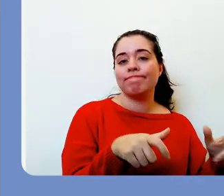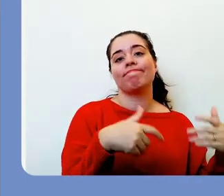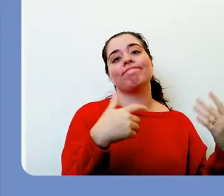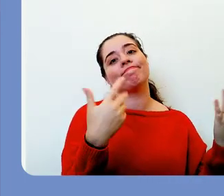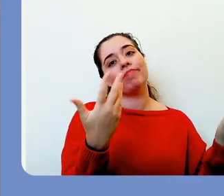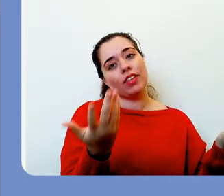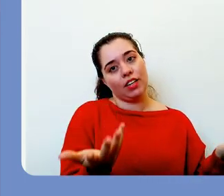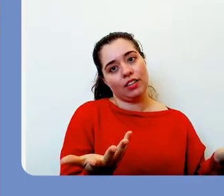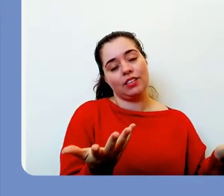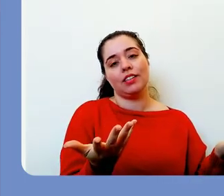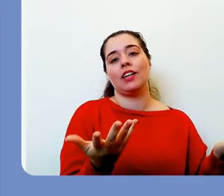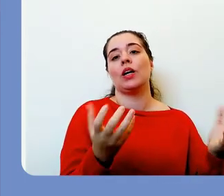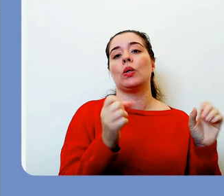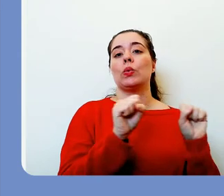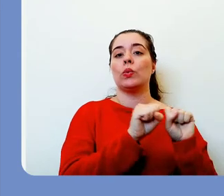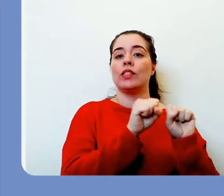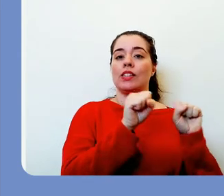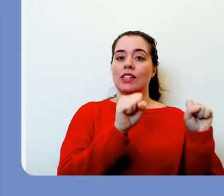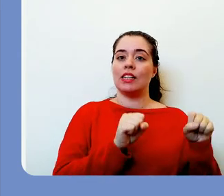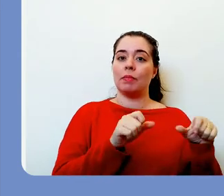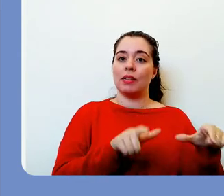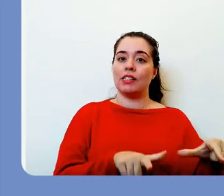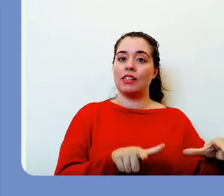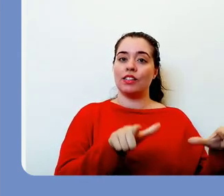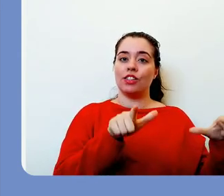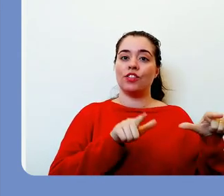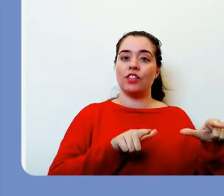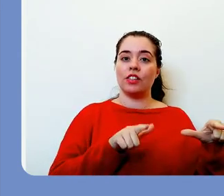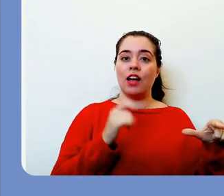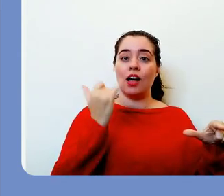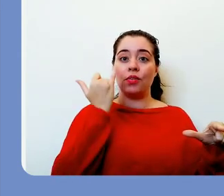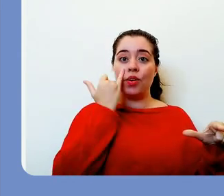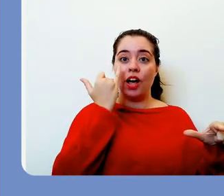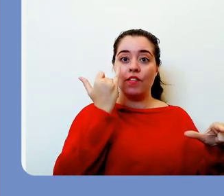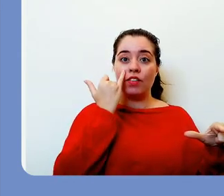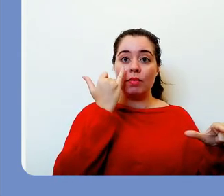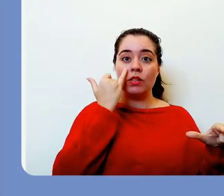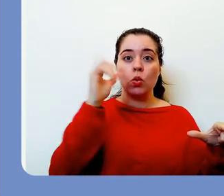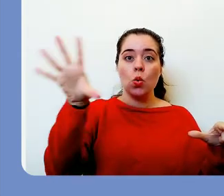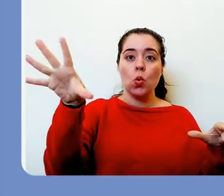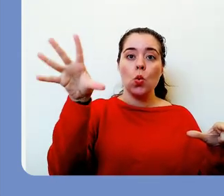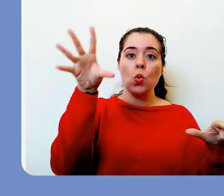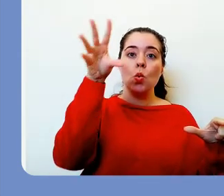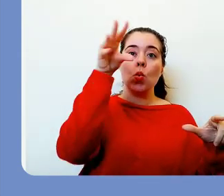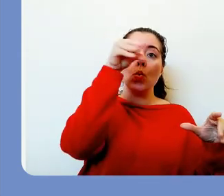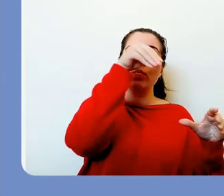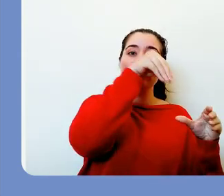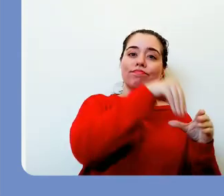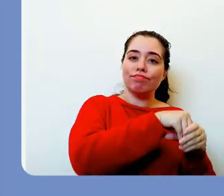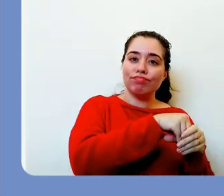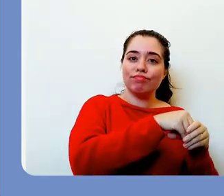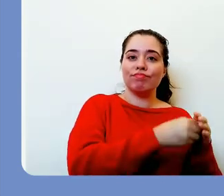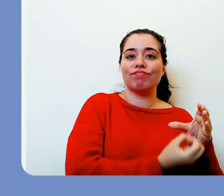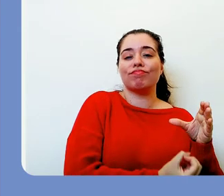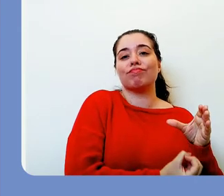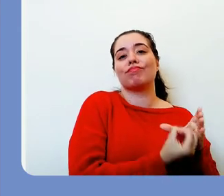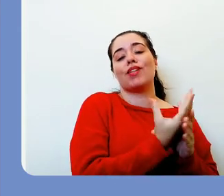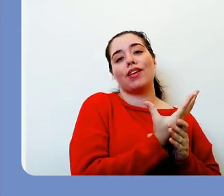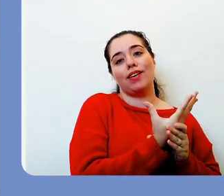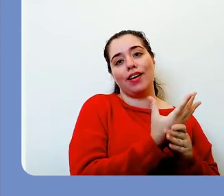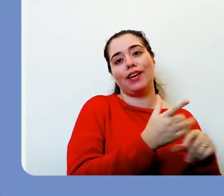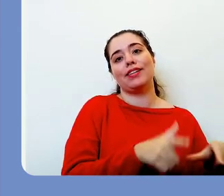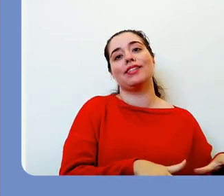forma de sincronização. Então venha em Visualizar e aqui